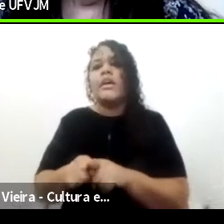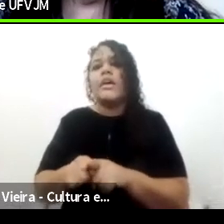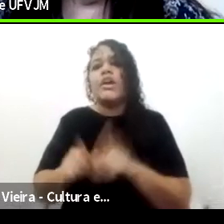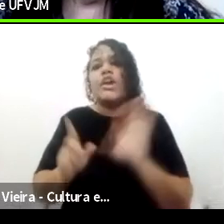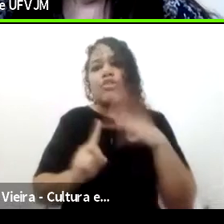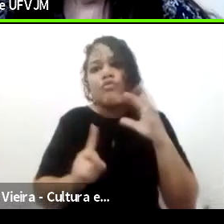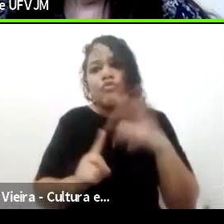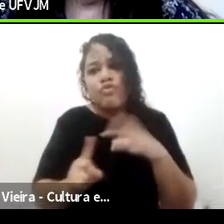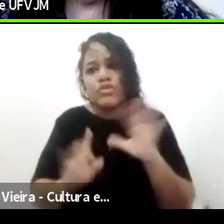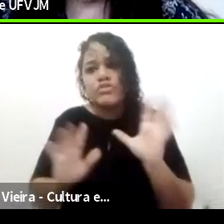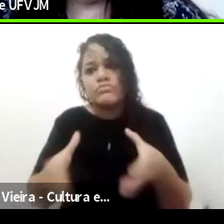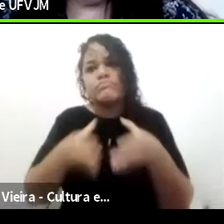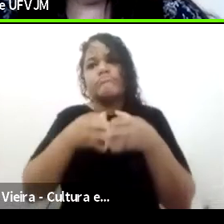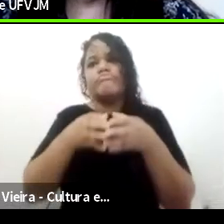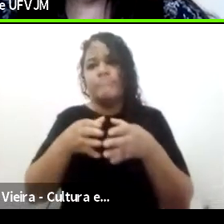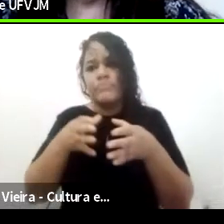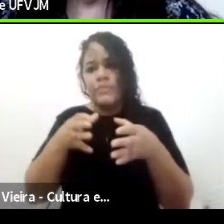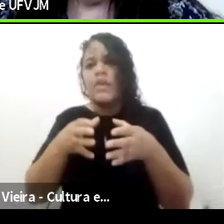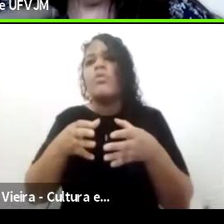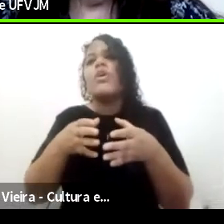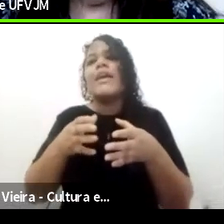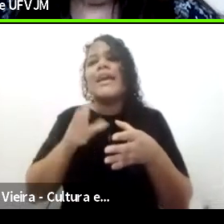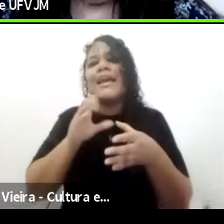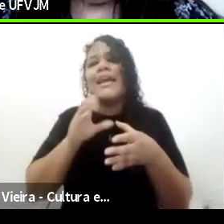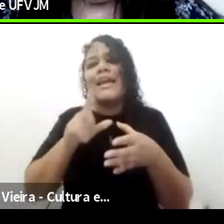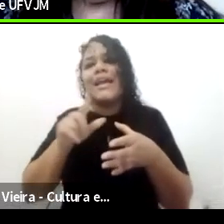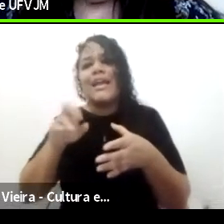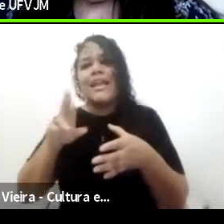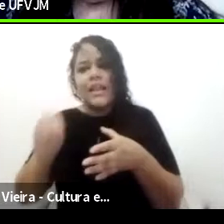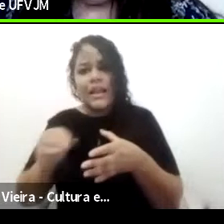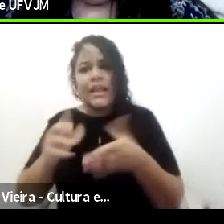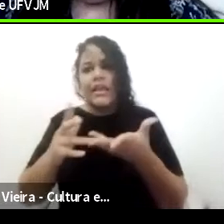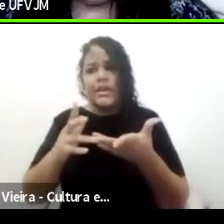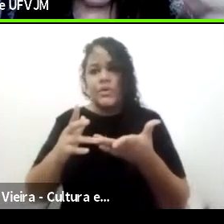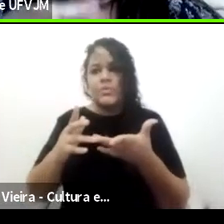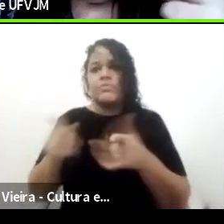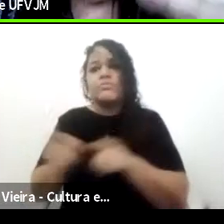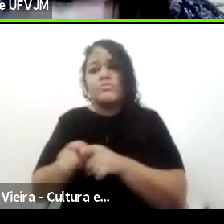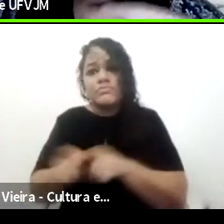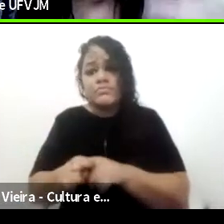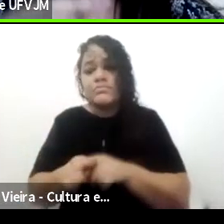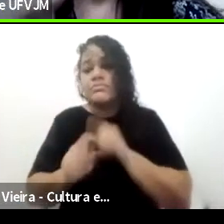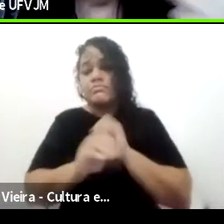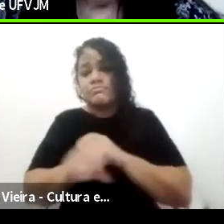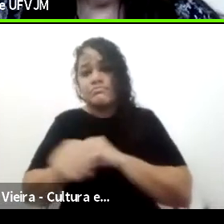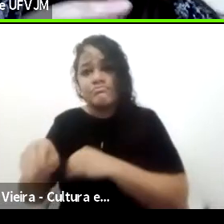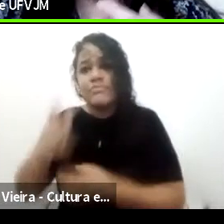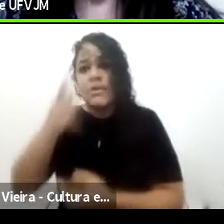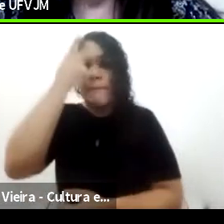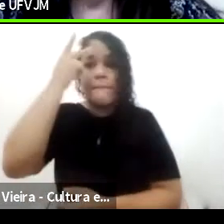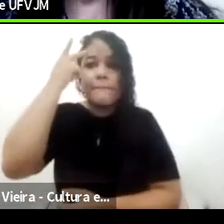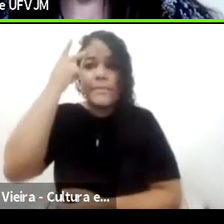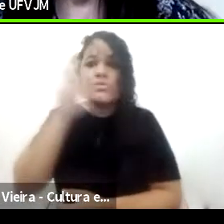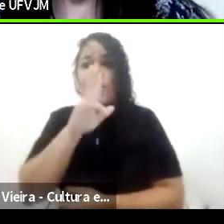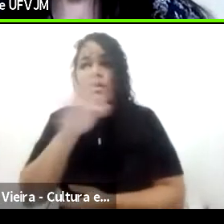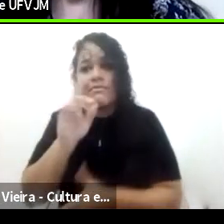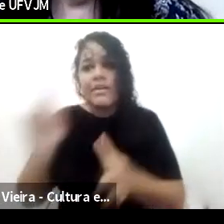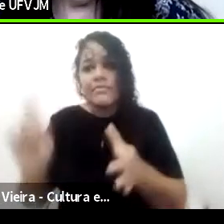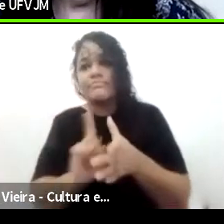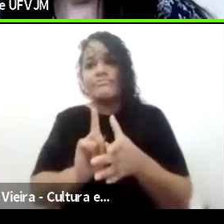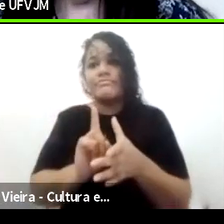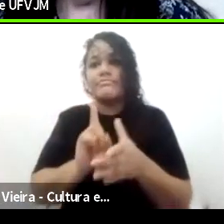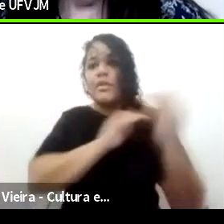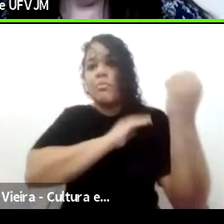formação de pessoas que vão fazer parte desse poder que vai ter uma certa